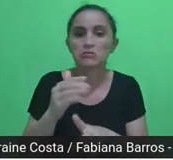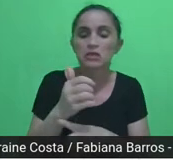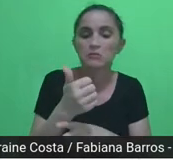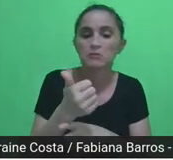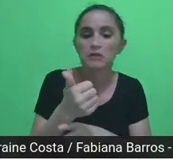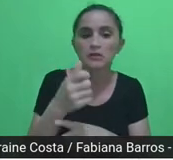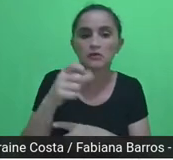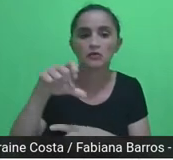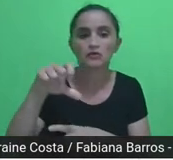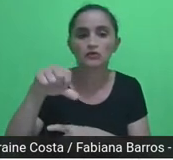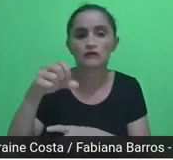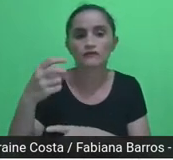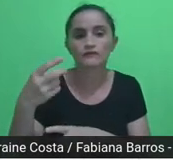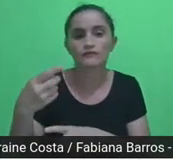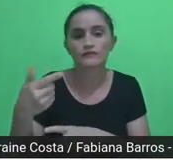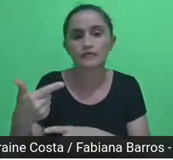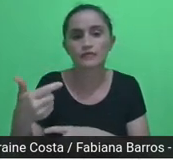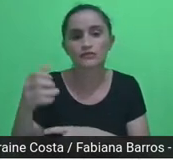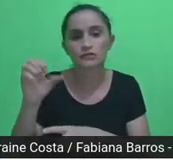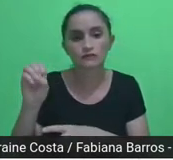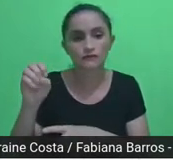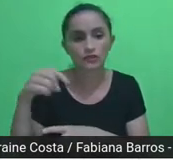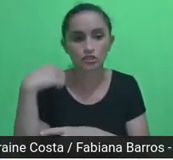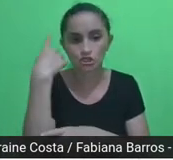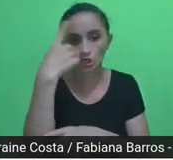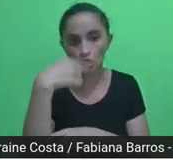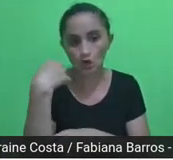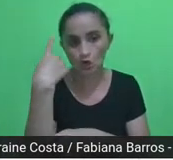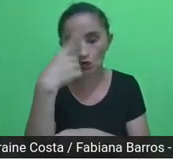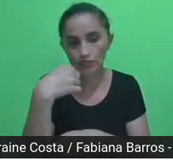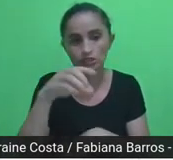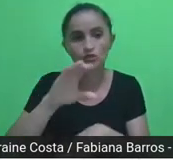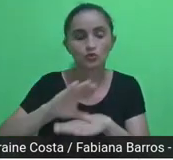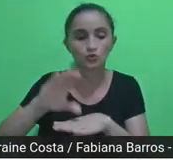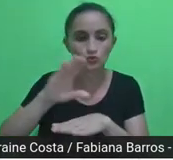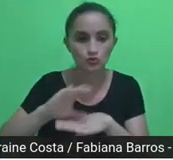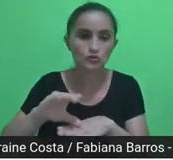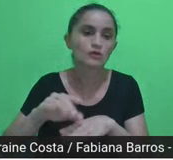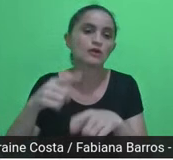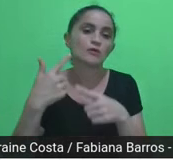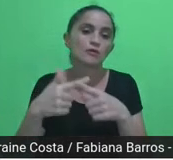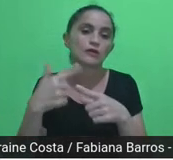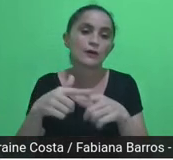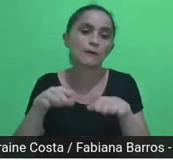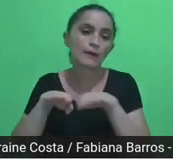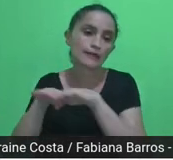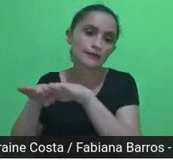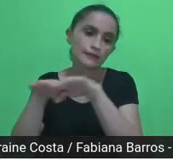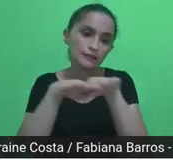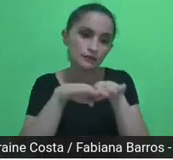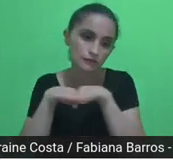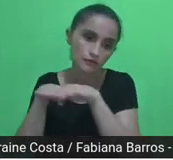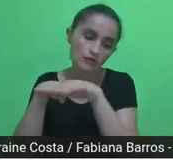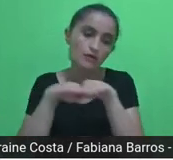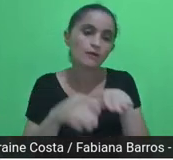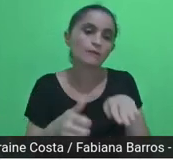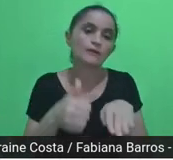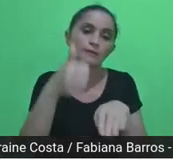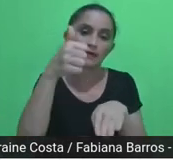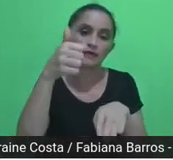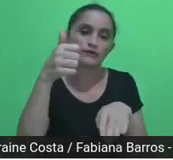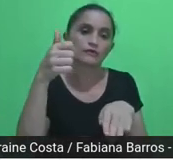o padrão do que, da primeira definição de residência médica,